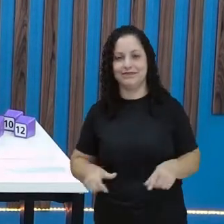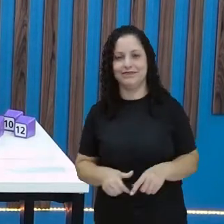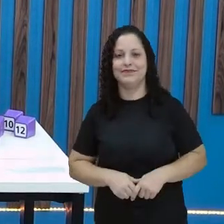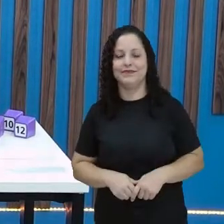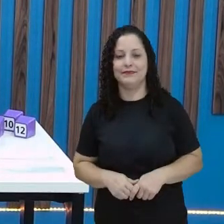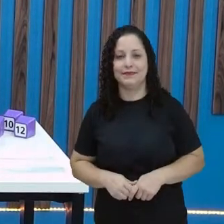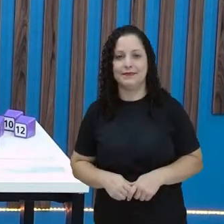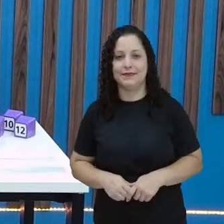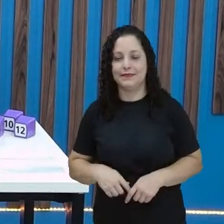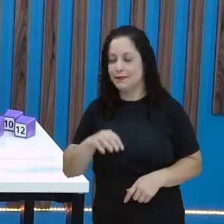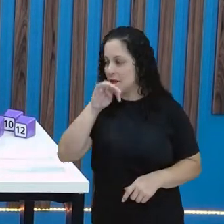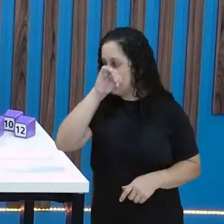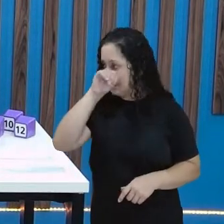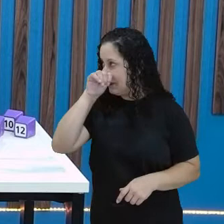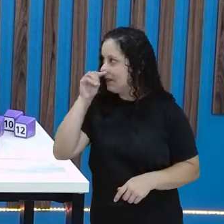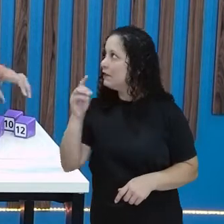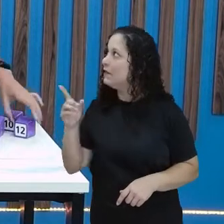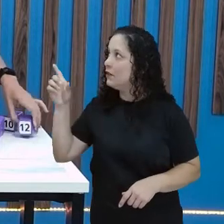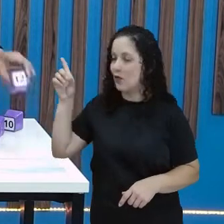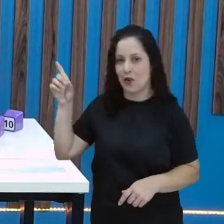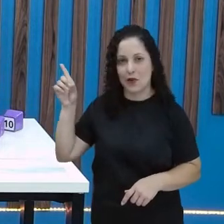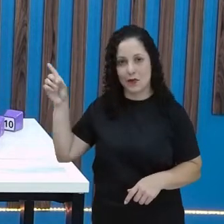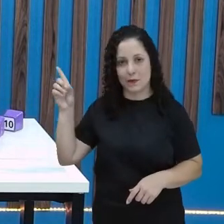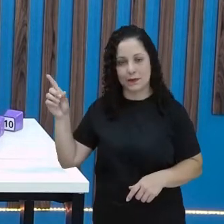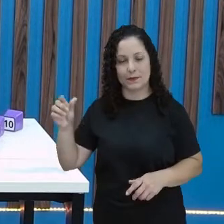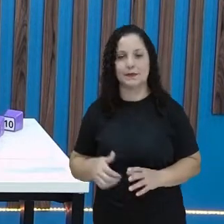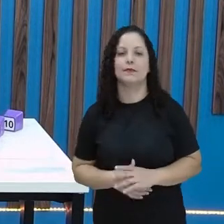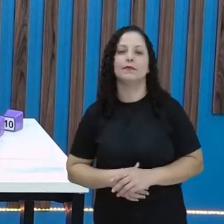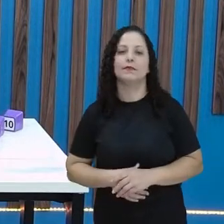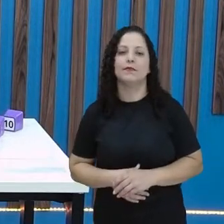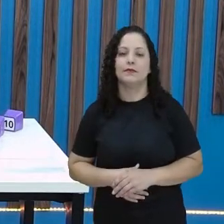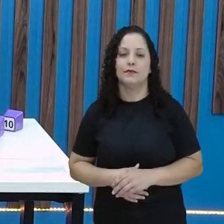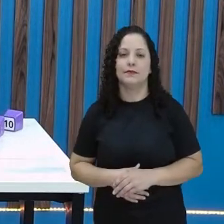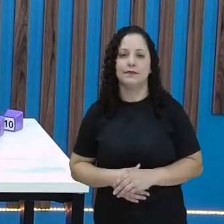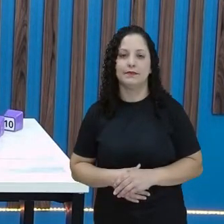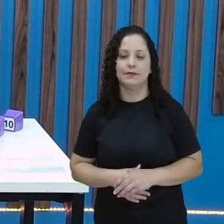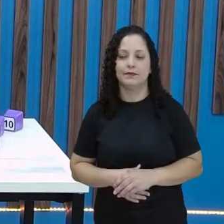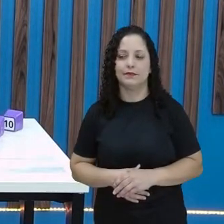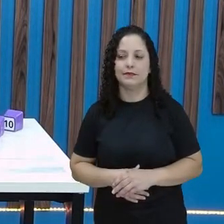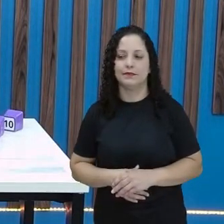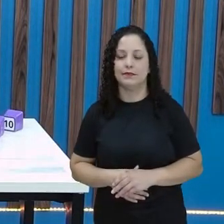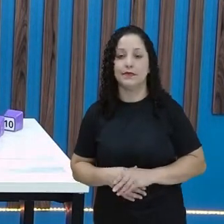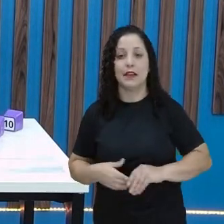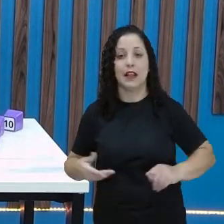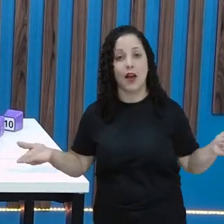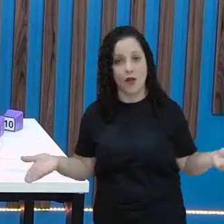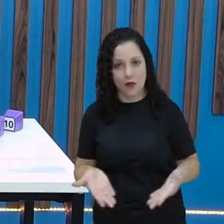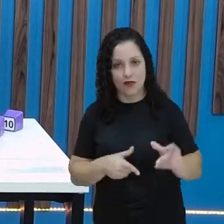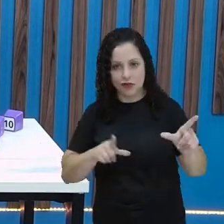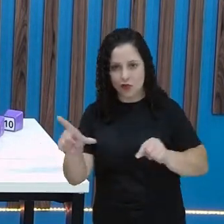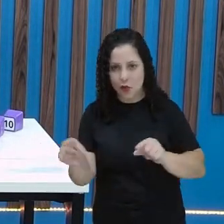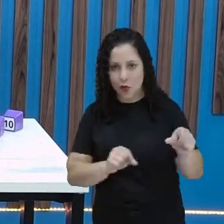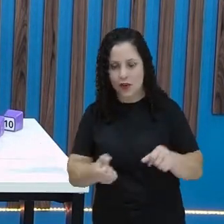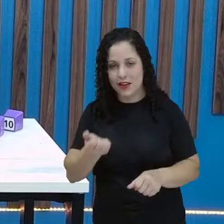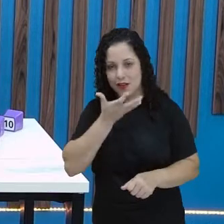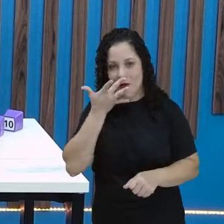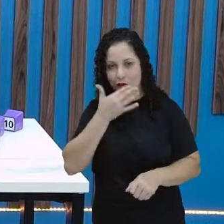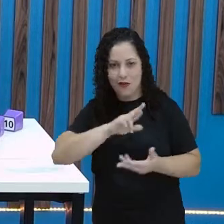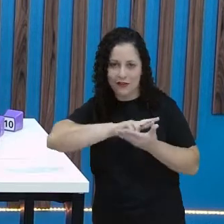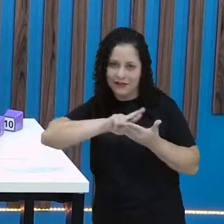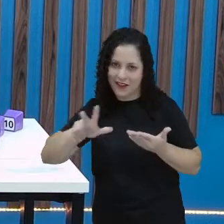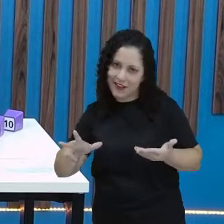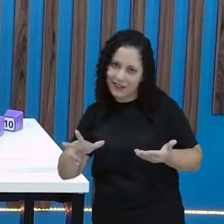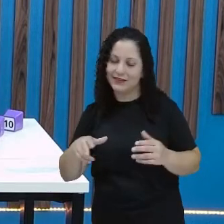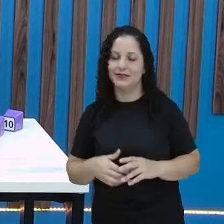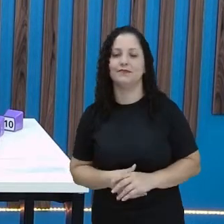Nove mais três é igual a doze. E aqui eu vou colocar de outra cor, não é? Nove